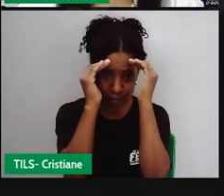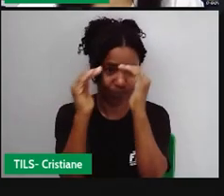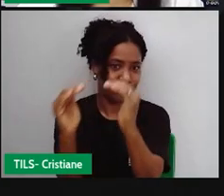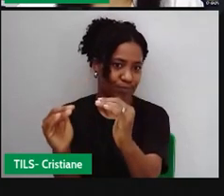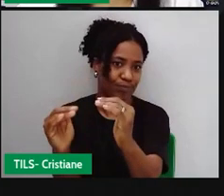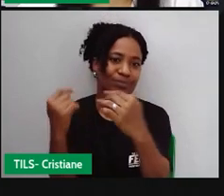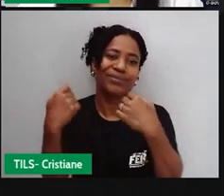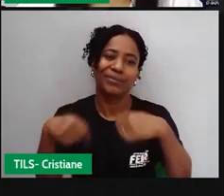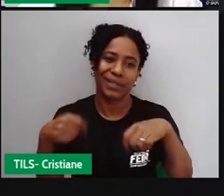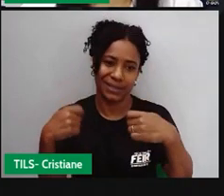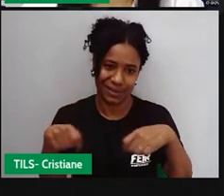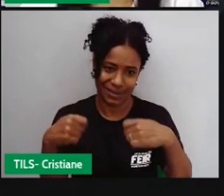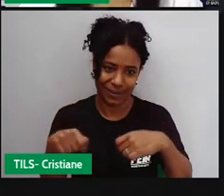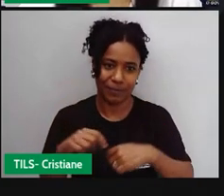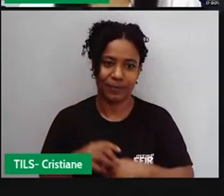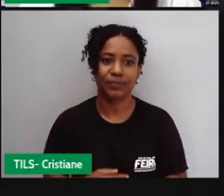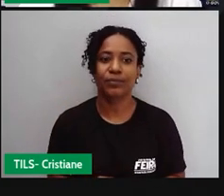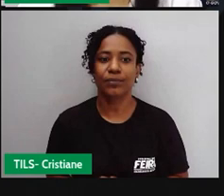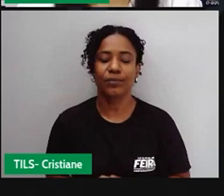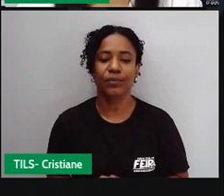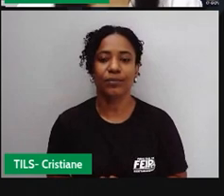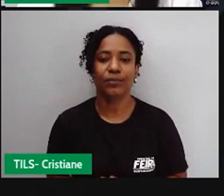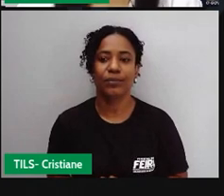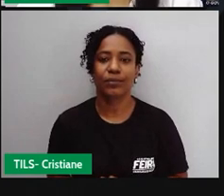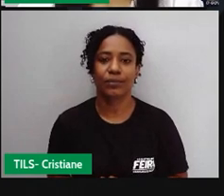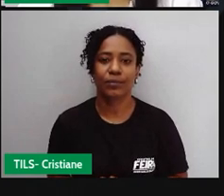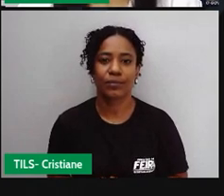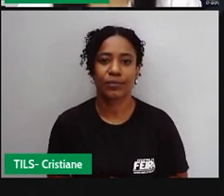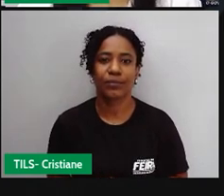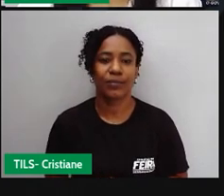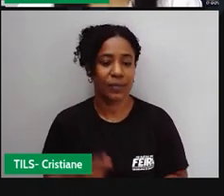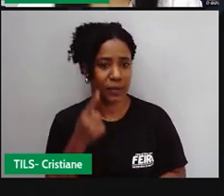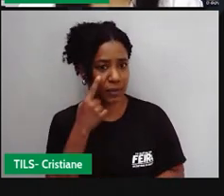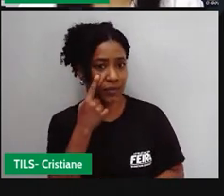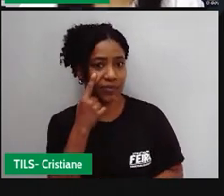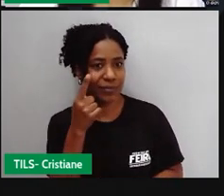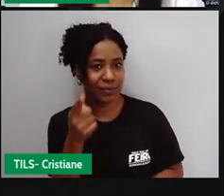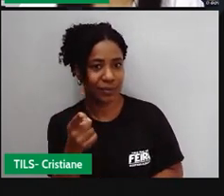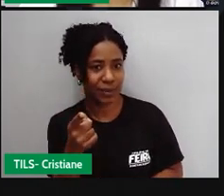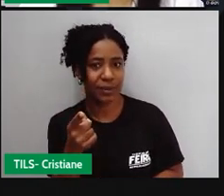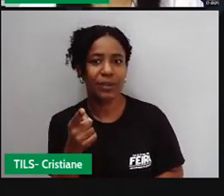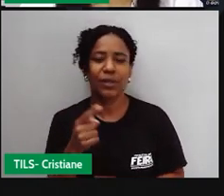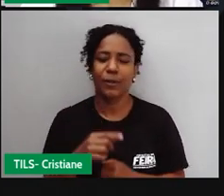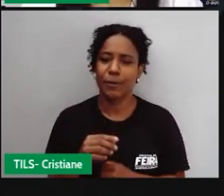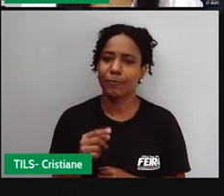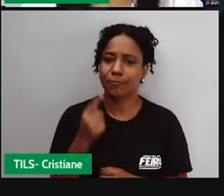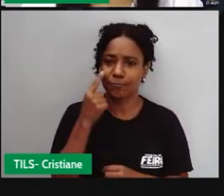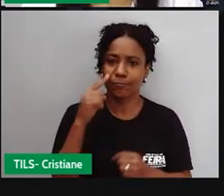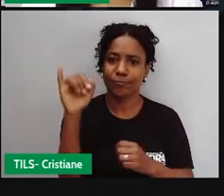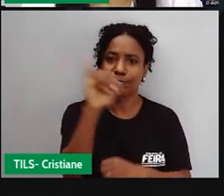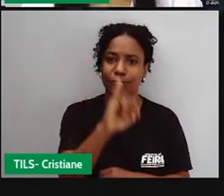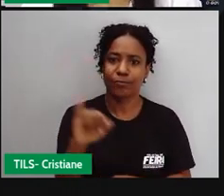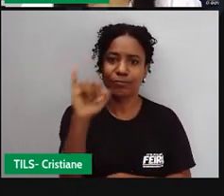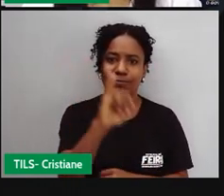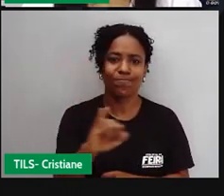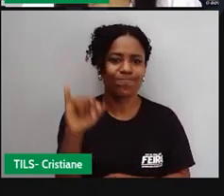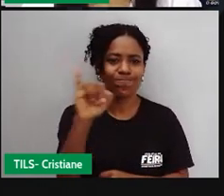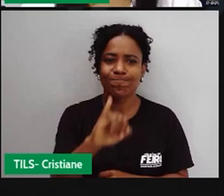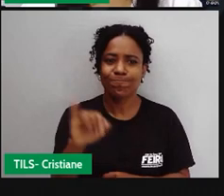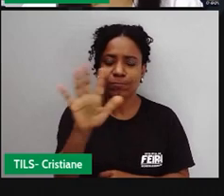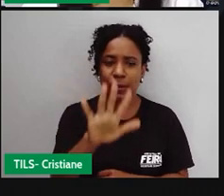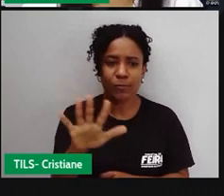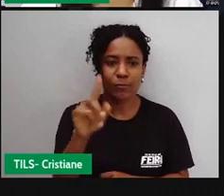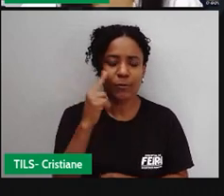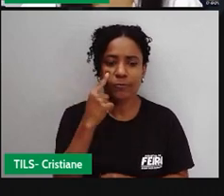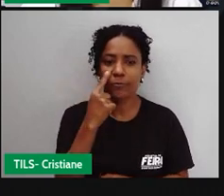E aí, o que a gente observa, né? A PRO colocou essas imagens para a gente pensar aí nas situações em que os